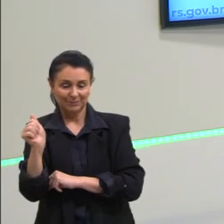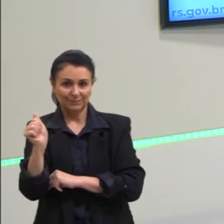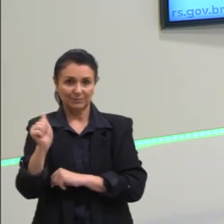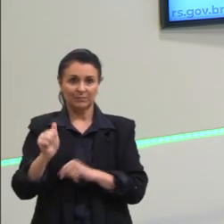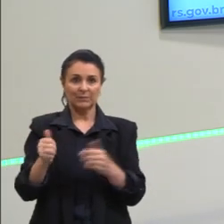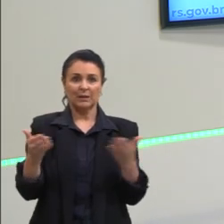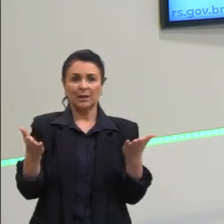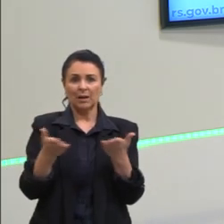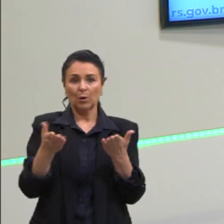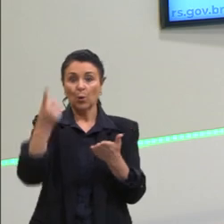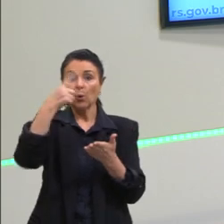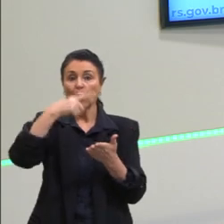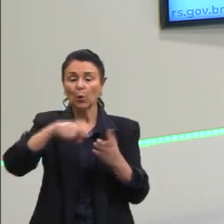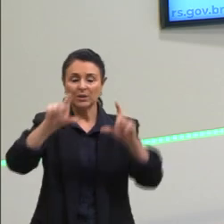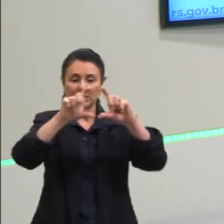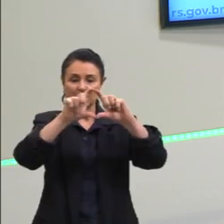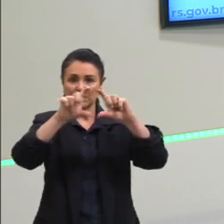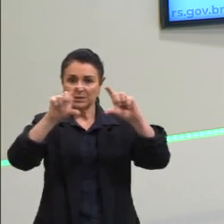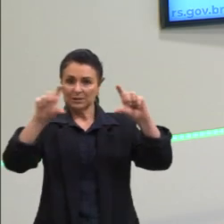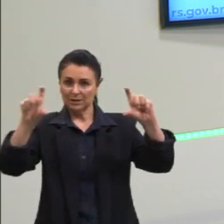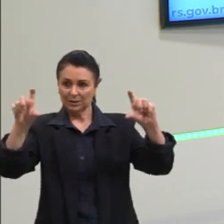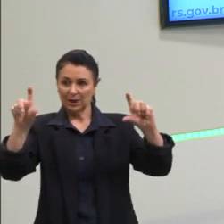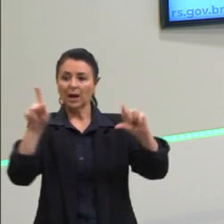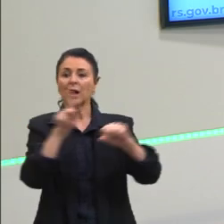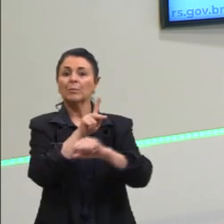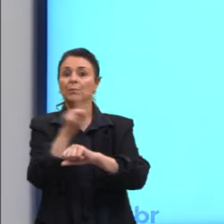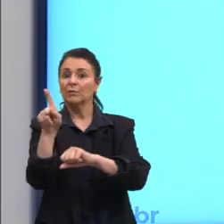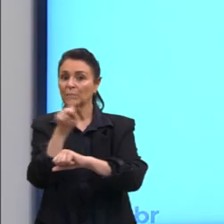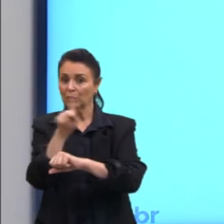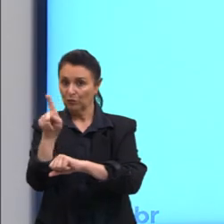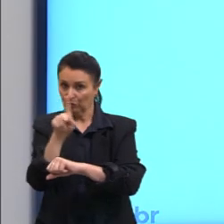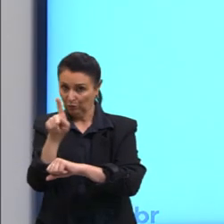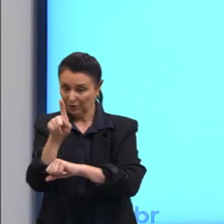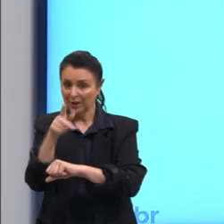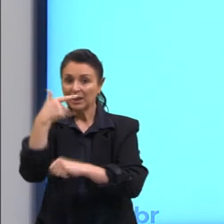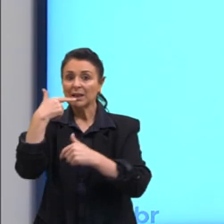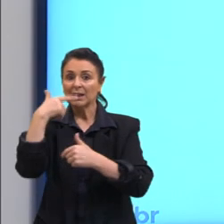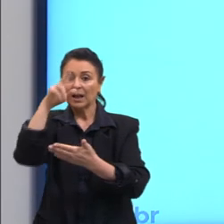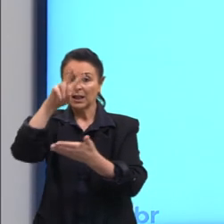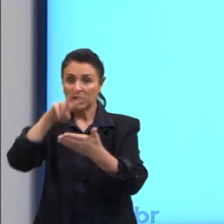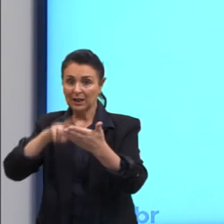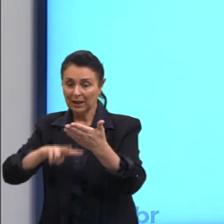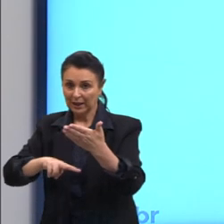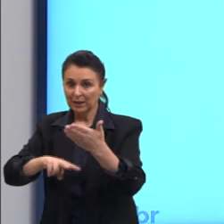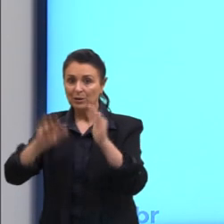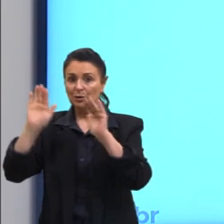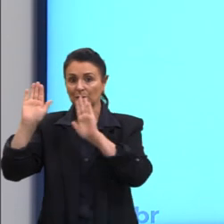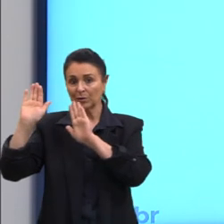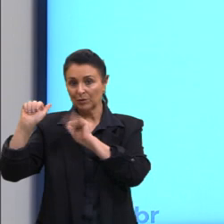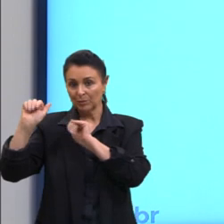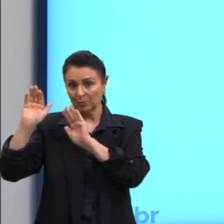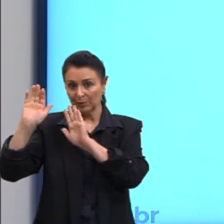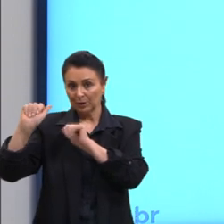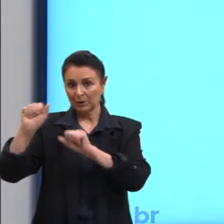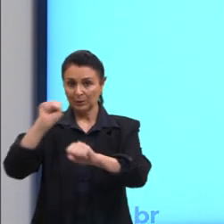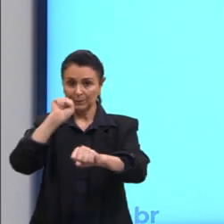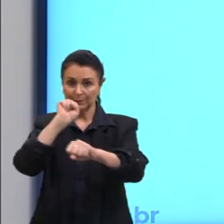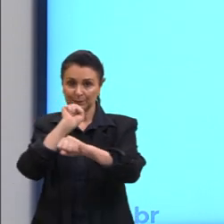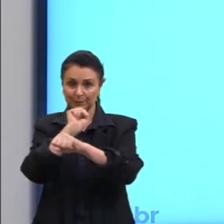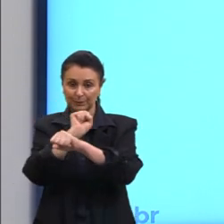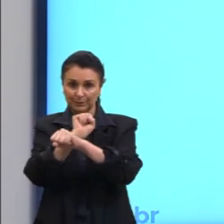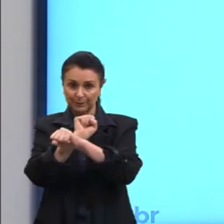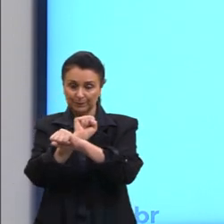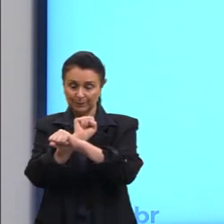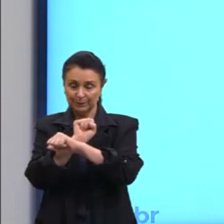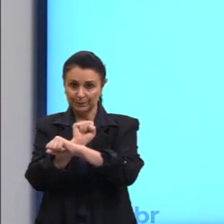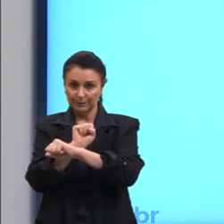Me parte lá não haver gente pobre, a mim também, habria que dar techo, trabalho, proteção e